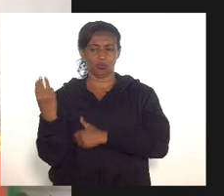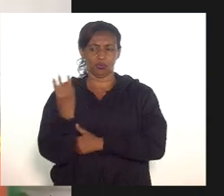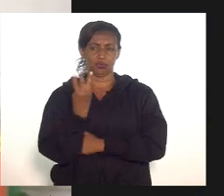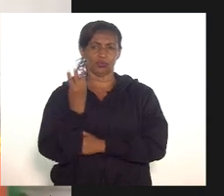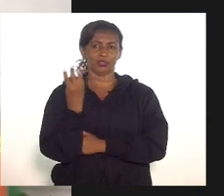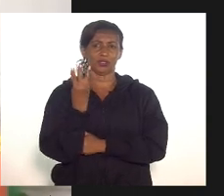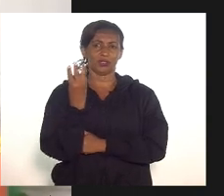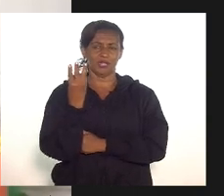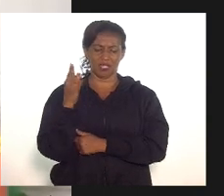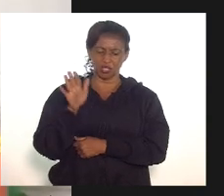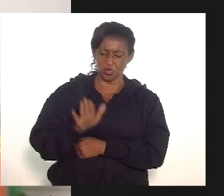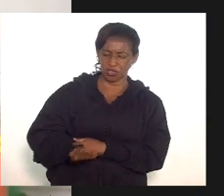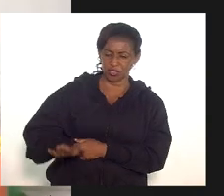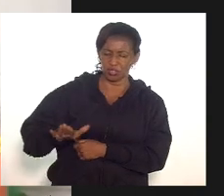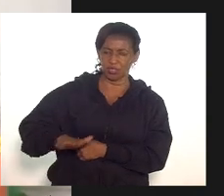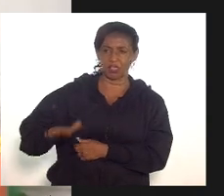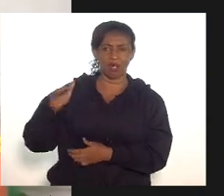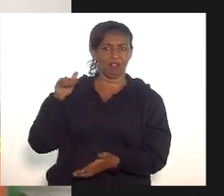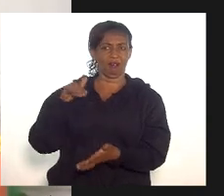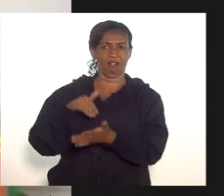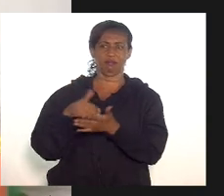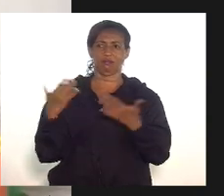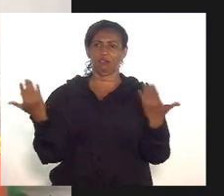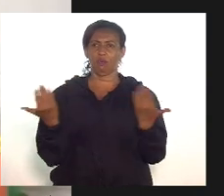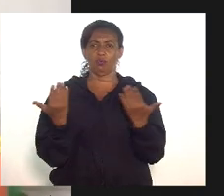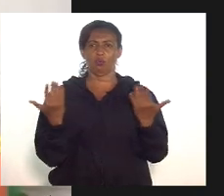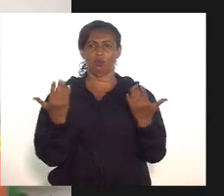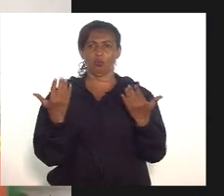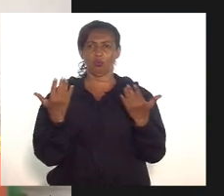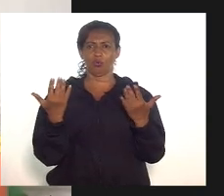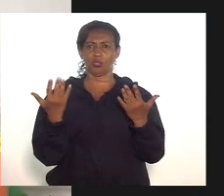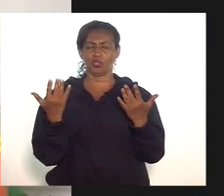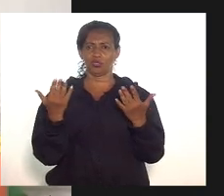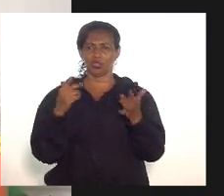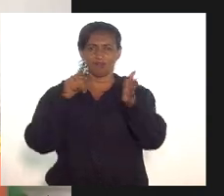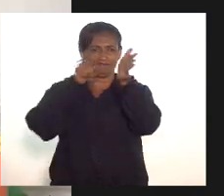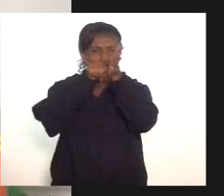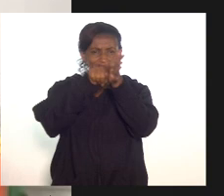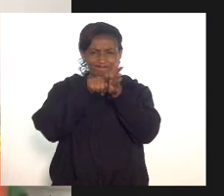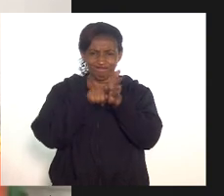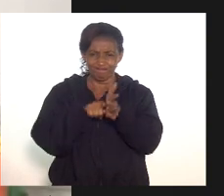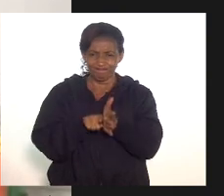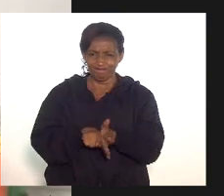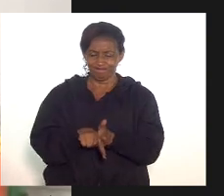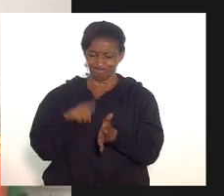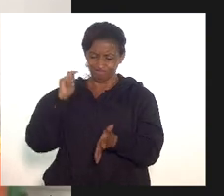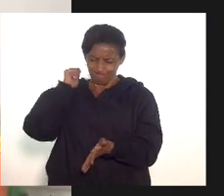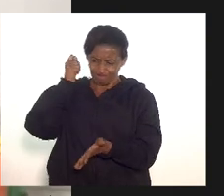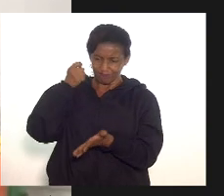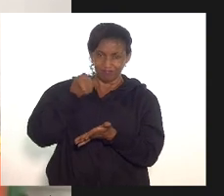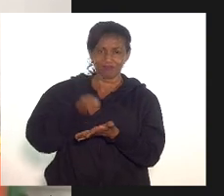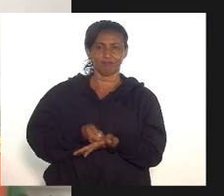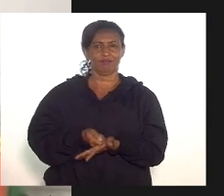crianças e até hoje a gente não tem uma investigação que garanta